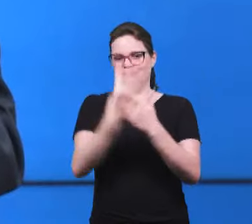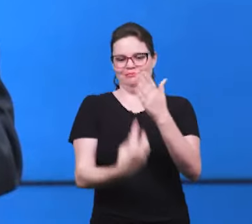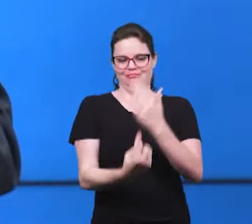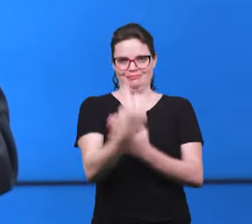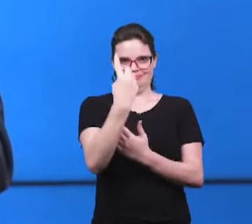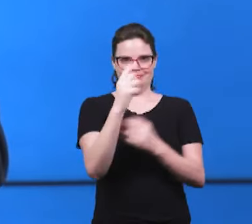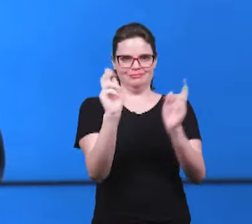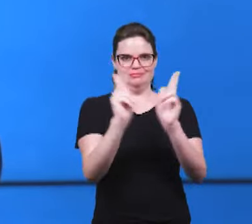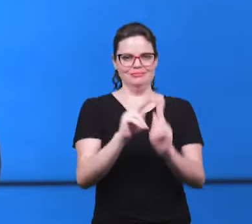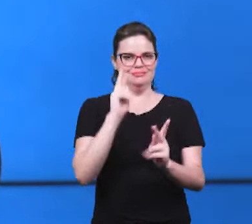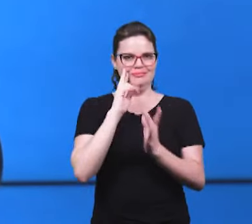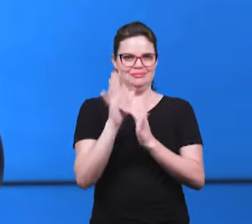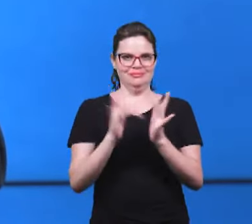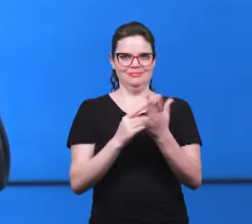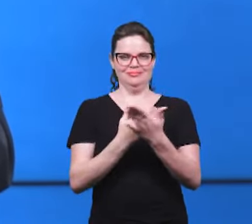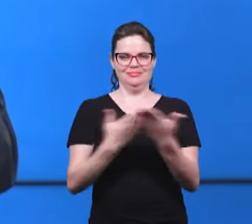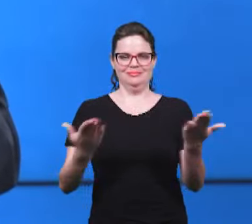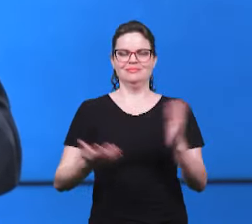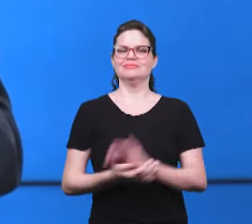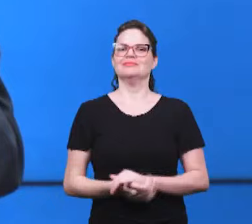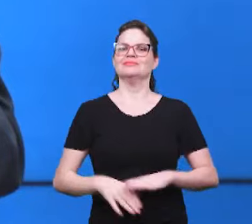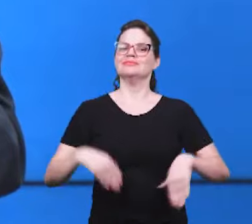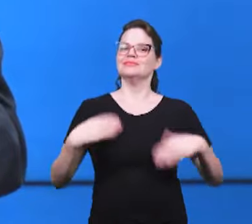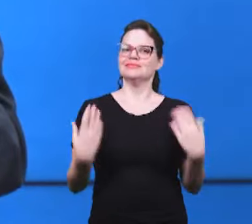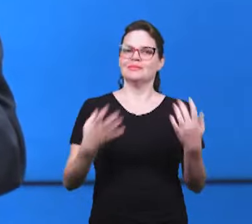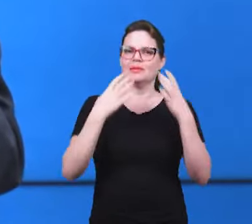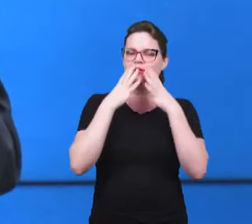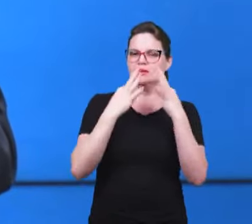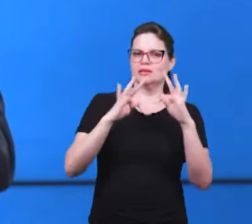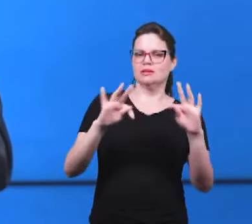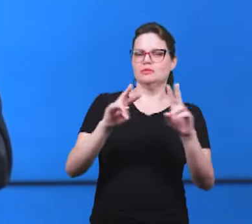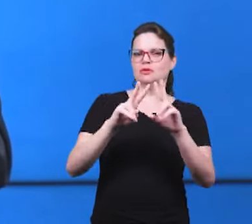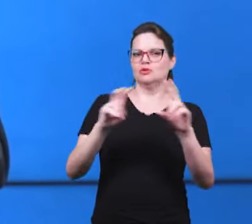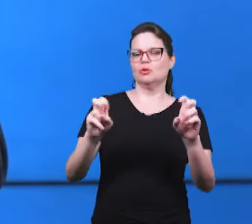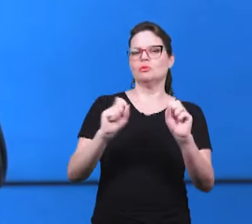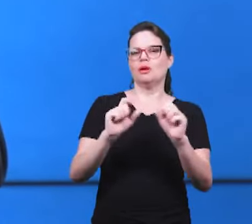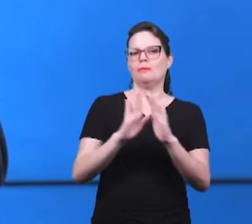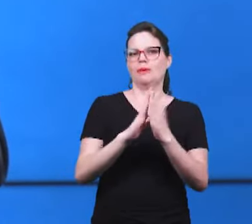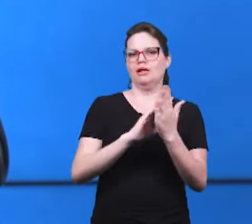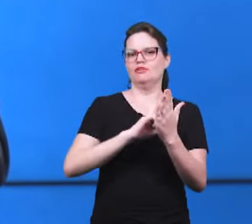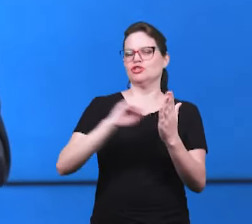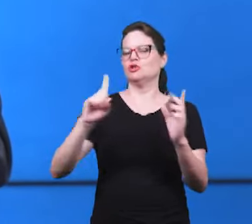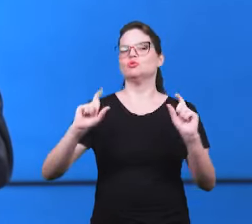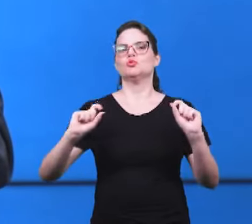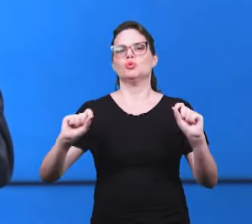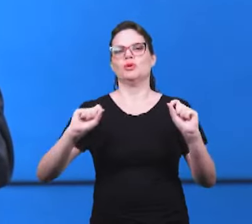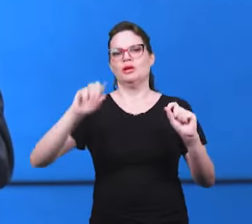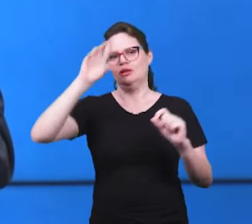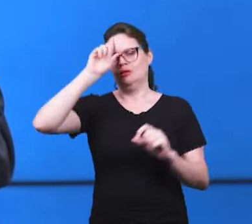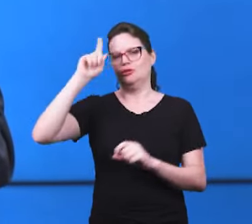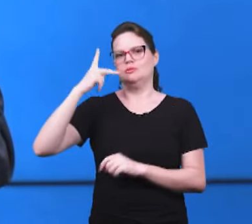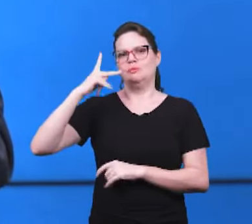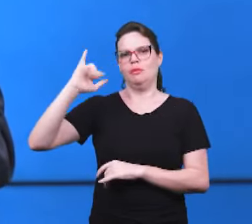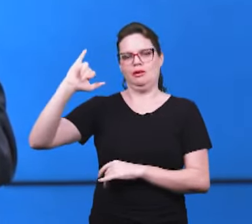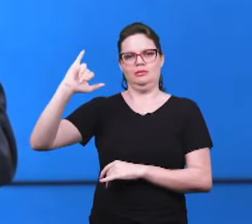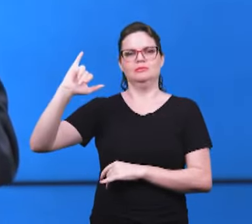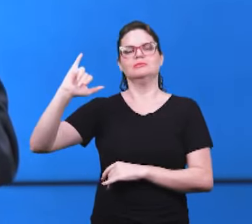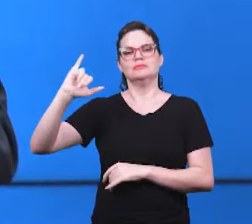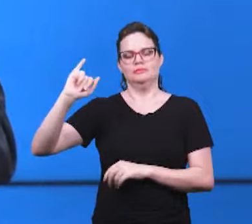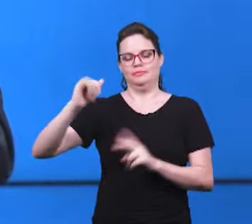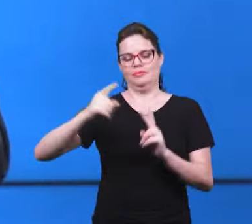Muito bem, irmã Suzana, quando ele testificou a respeito da palavra de Deus, ele estava testificando de Deus Pai.